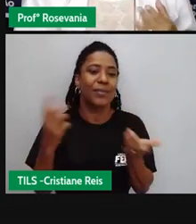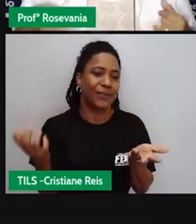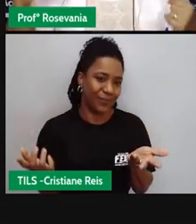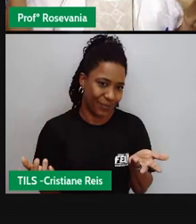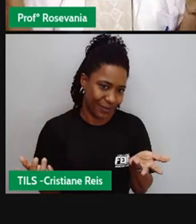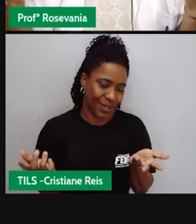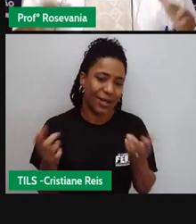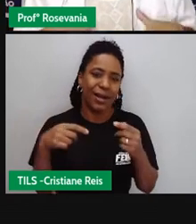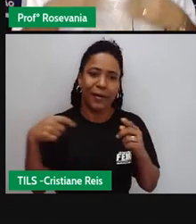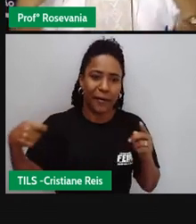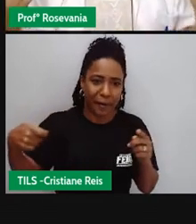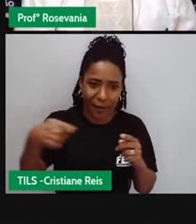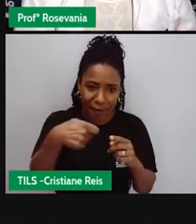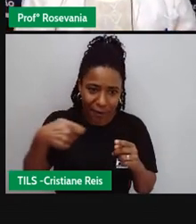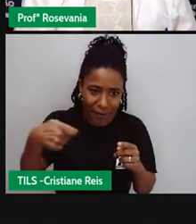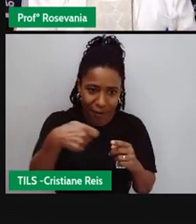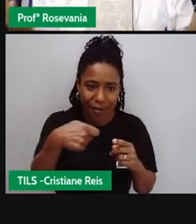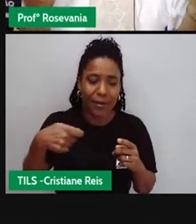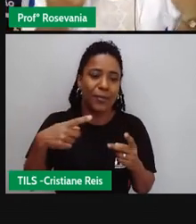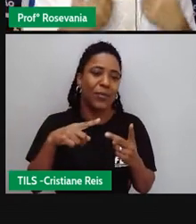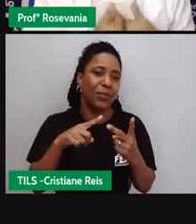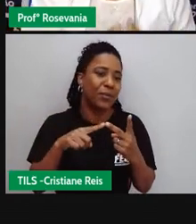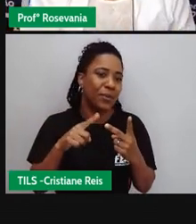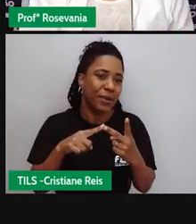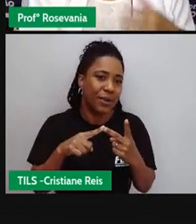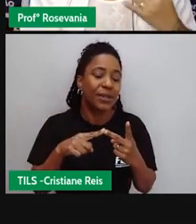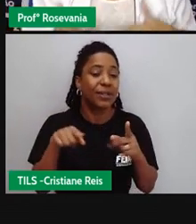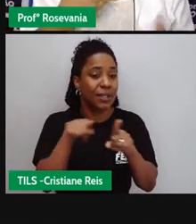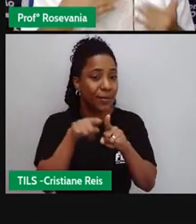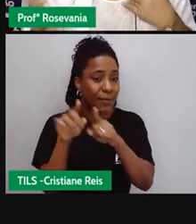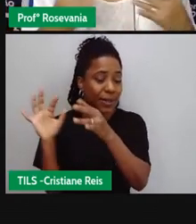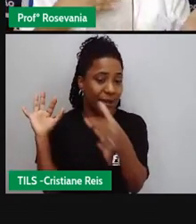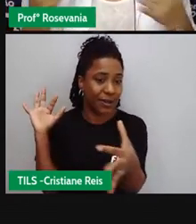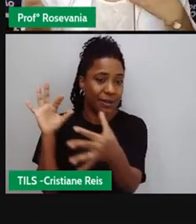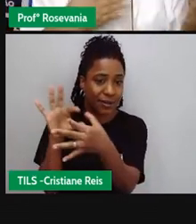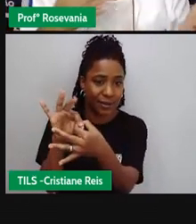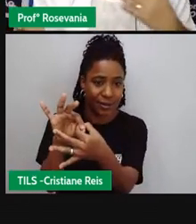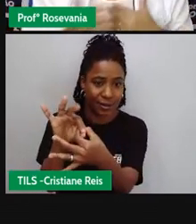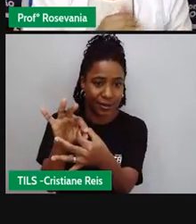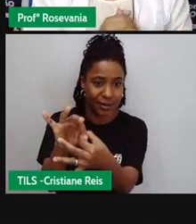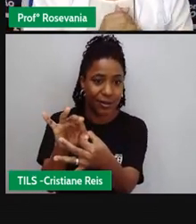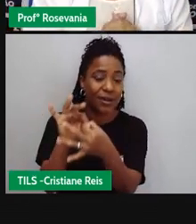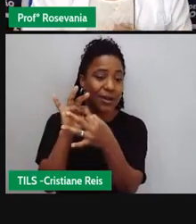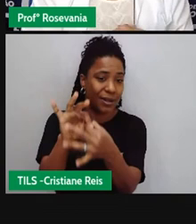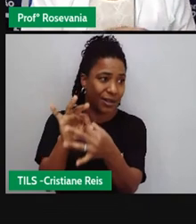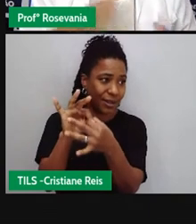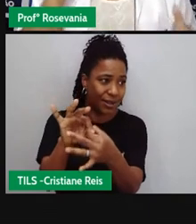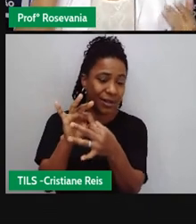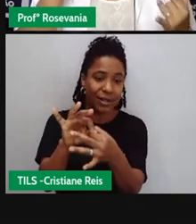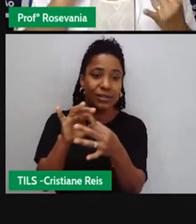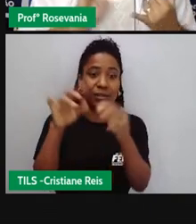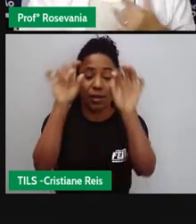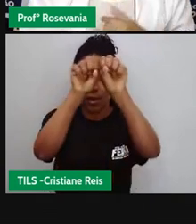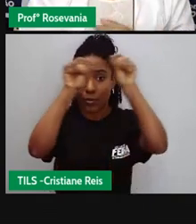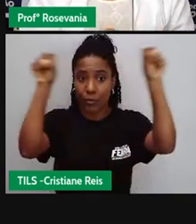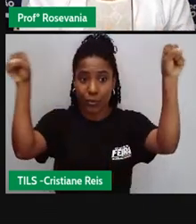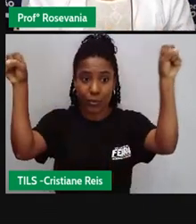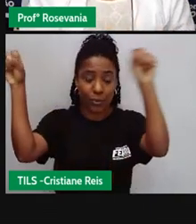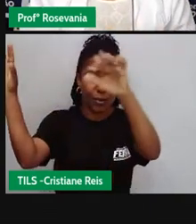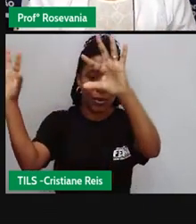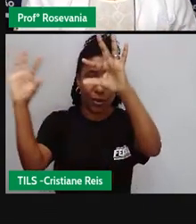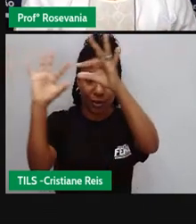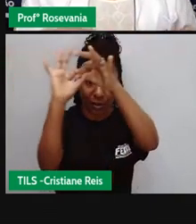cabos não só os cabos mas também essas redes de cabos que que né que transpostam as informações os